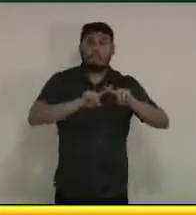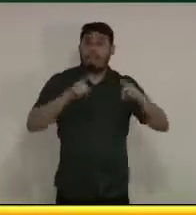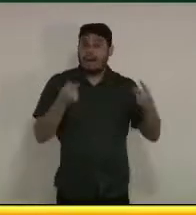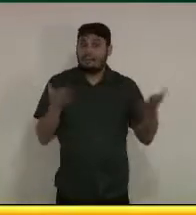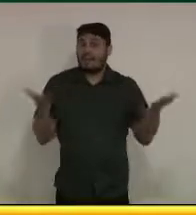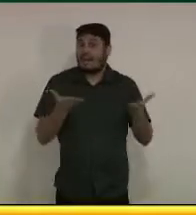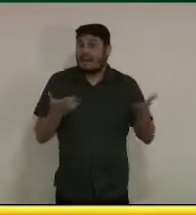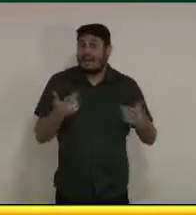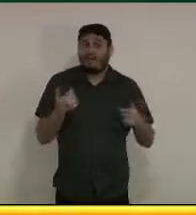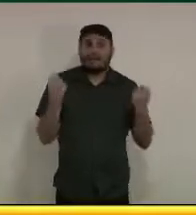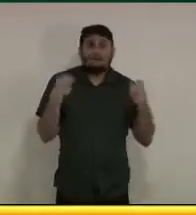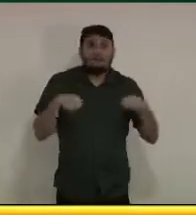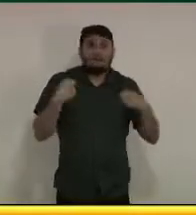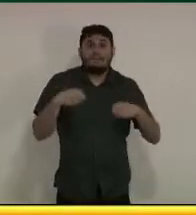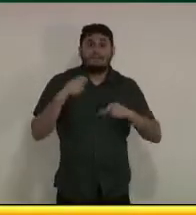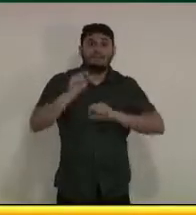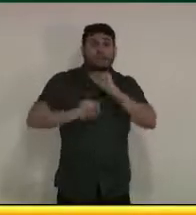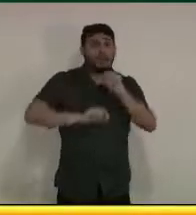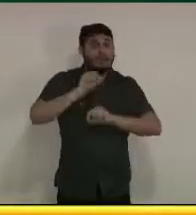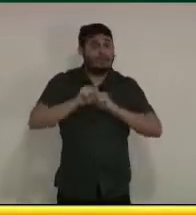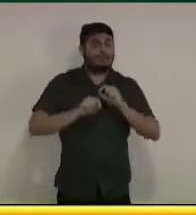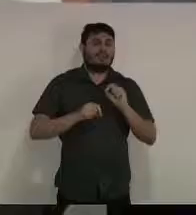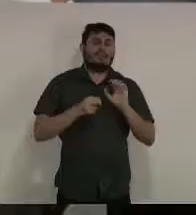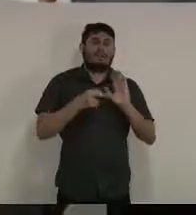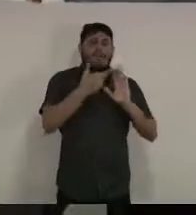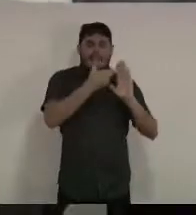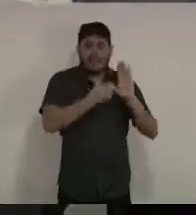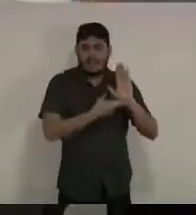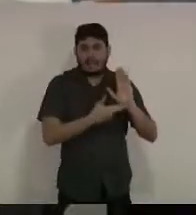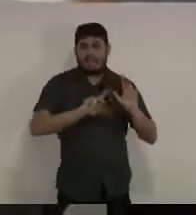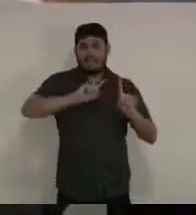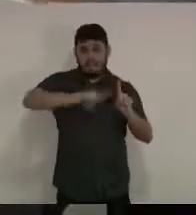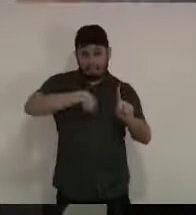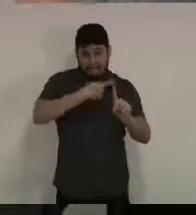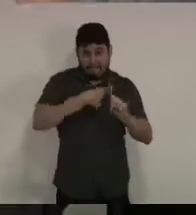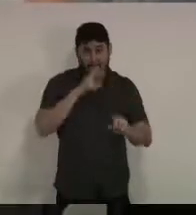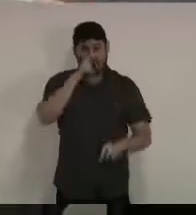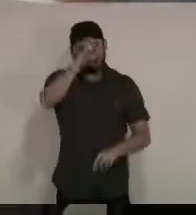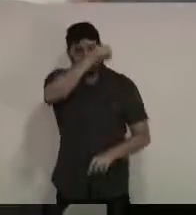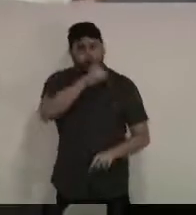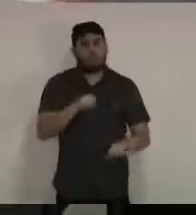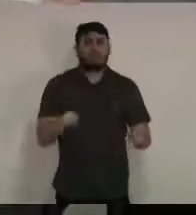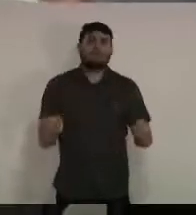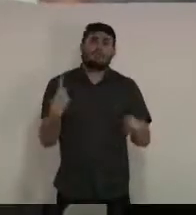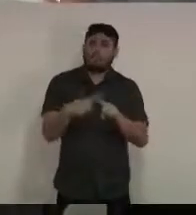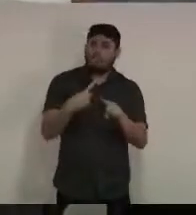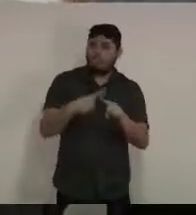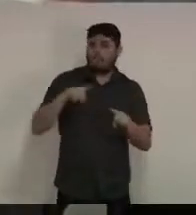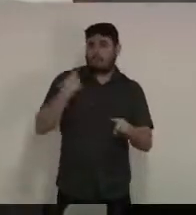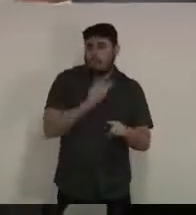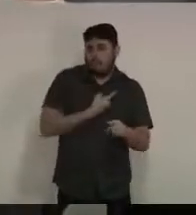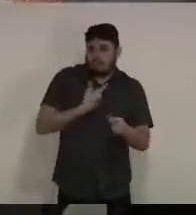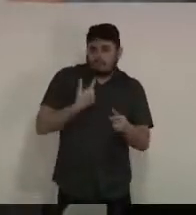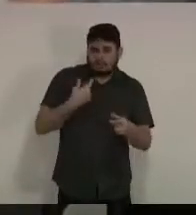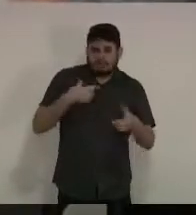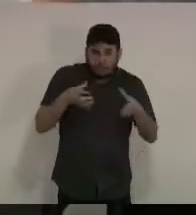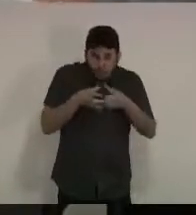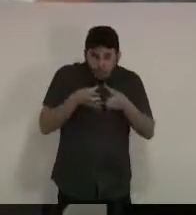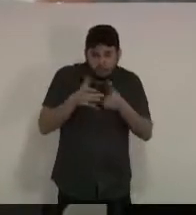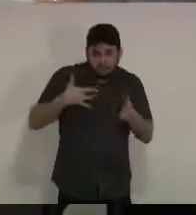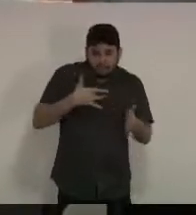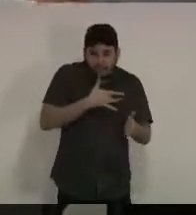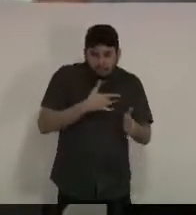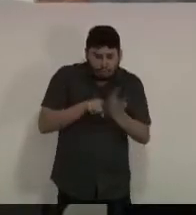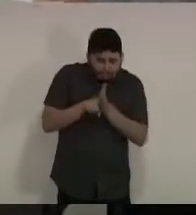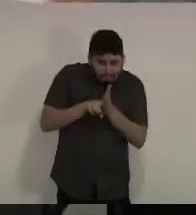necessidade de endurecimento dessas medidas diante de todos os dados previamente avaliados, sobretudo das síndromes gripais,